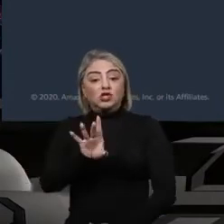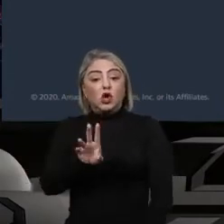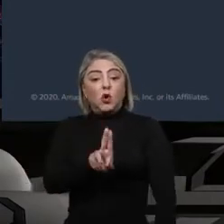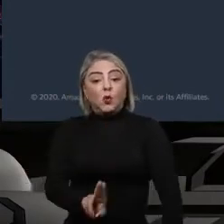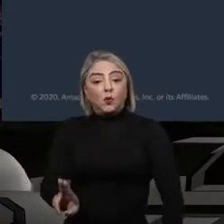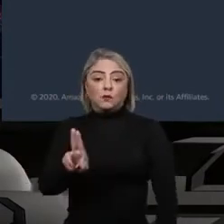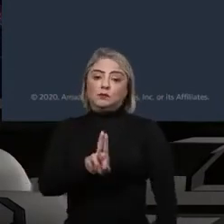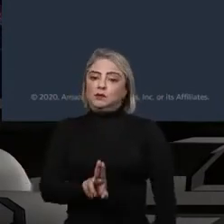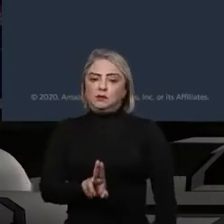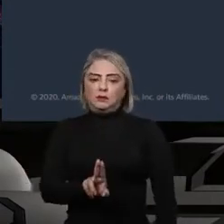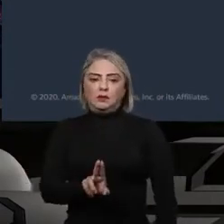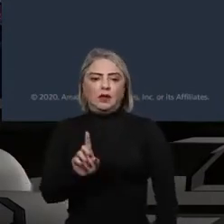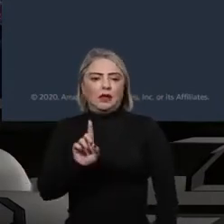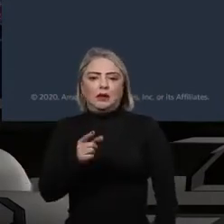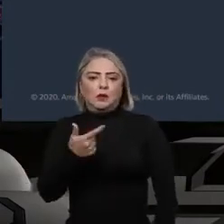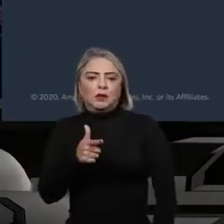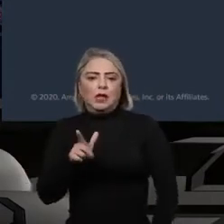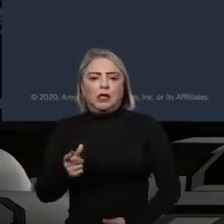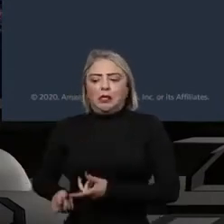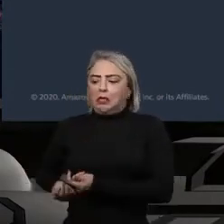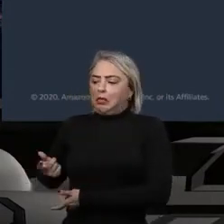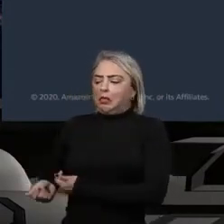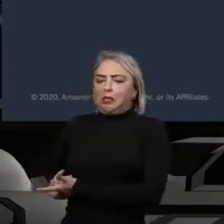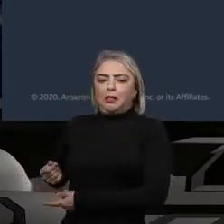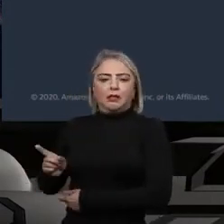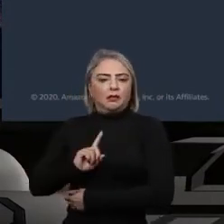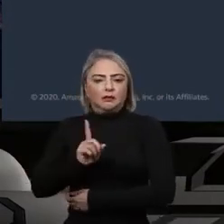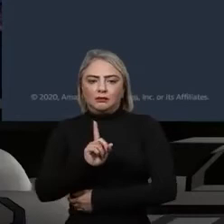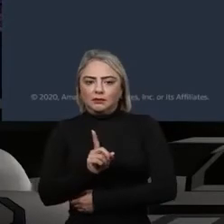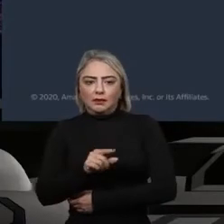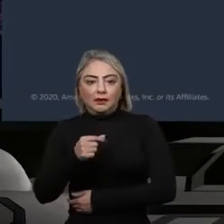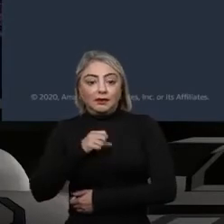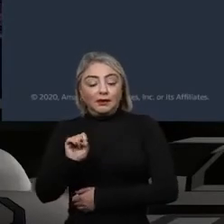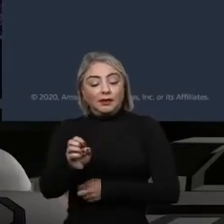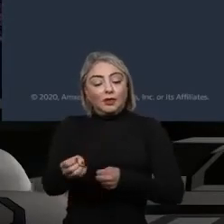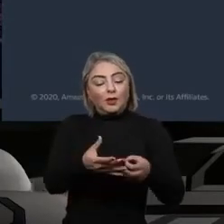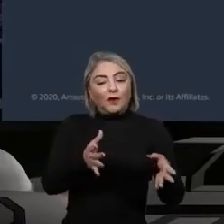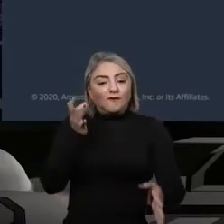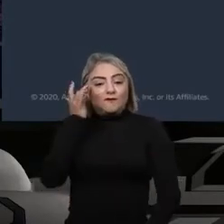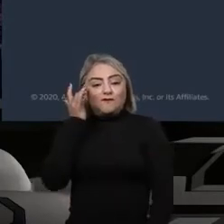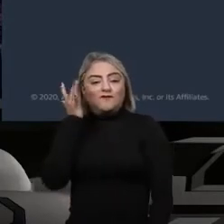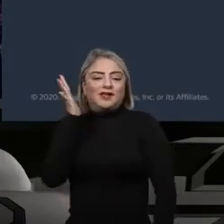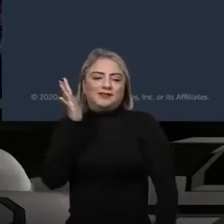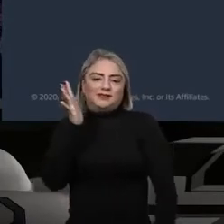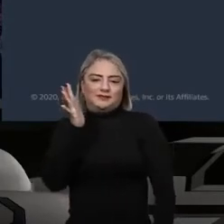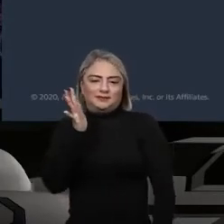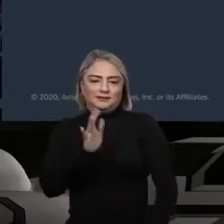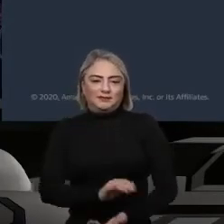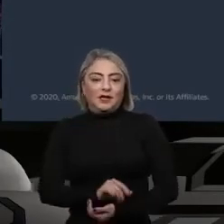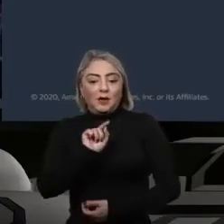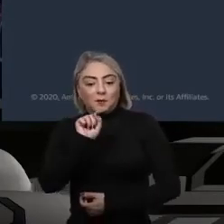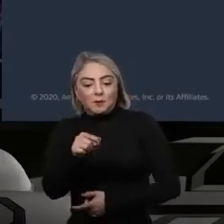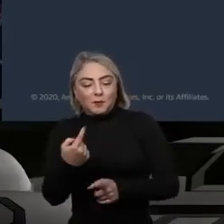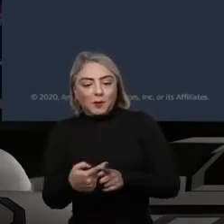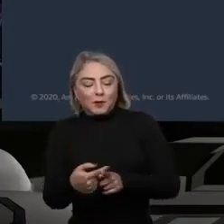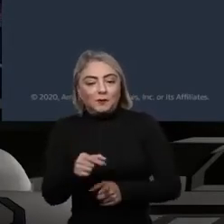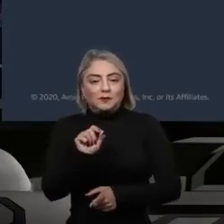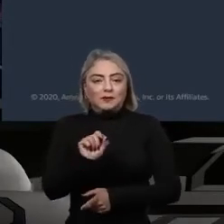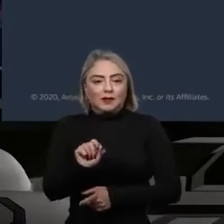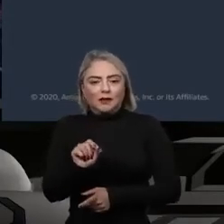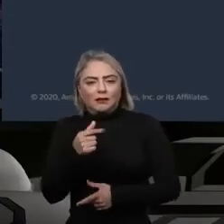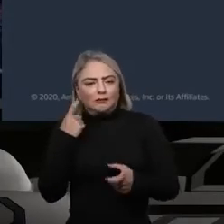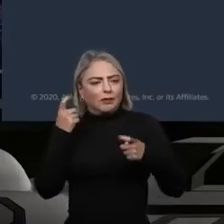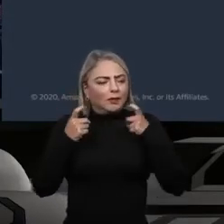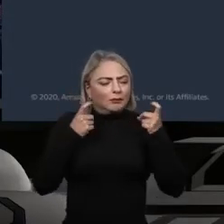você usa, você não tem desperdícios, você inova mais fácil porque você vai se